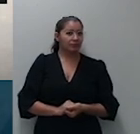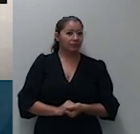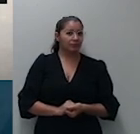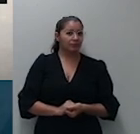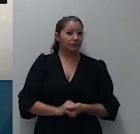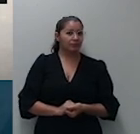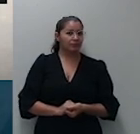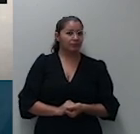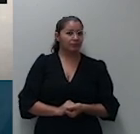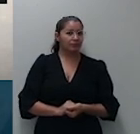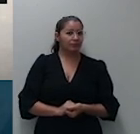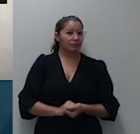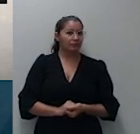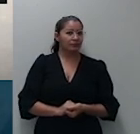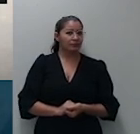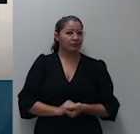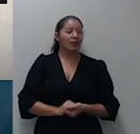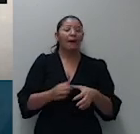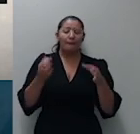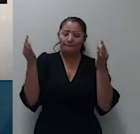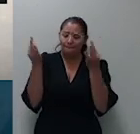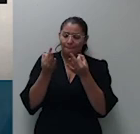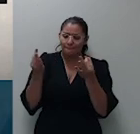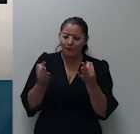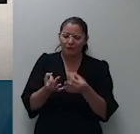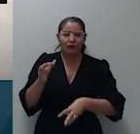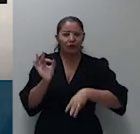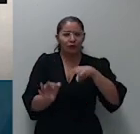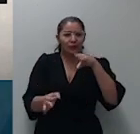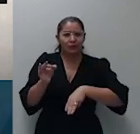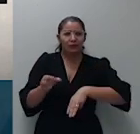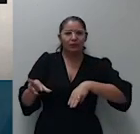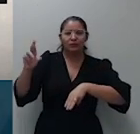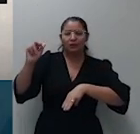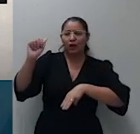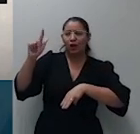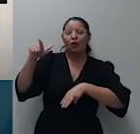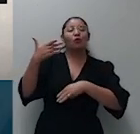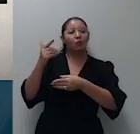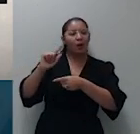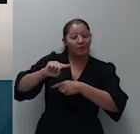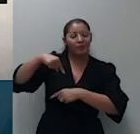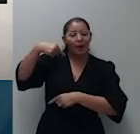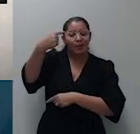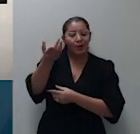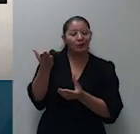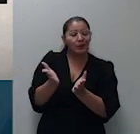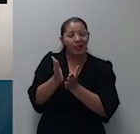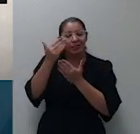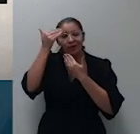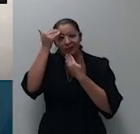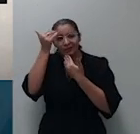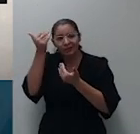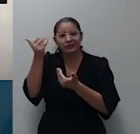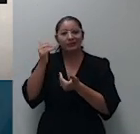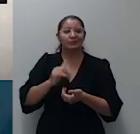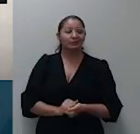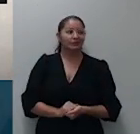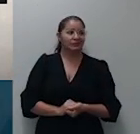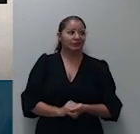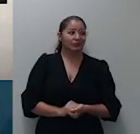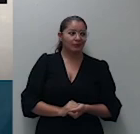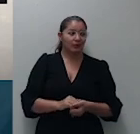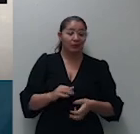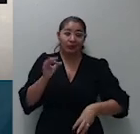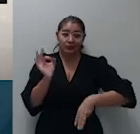Perfeito Ministro Raul Prorrogados Então eu quero agradecer aos eminentes ministros que acompanham a